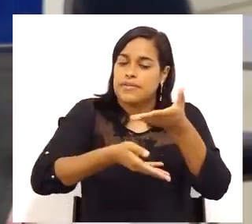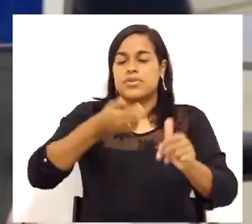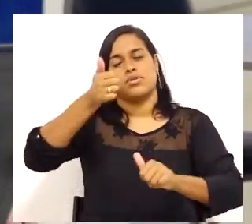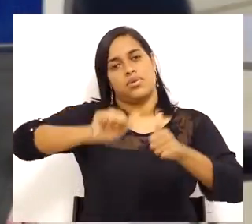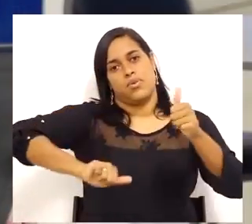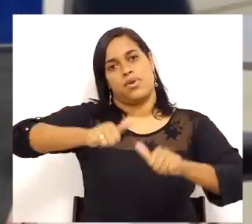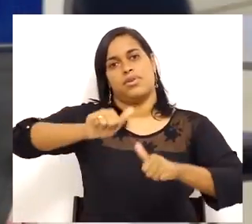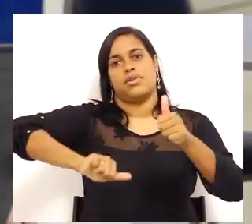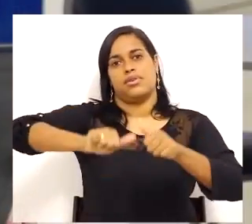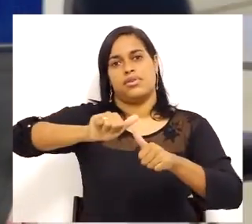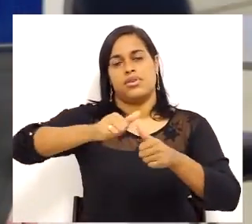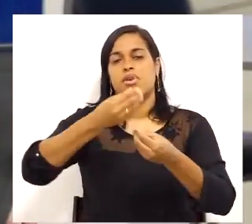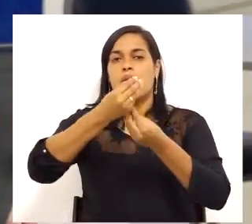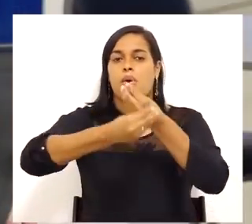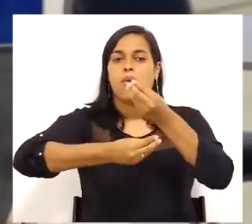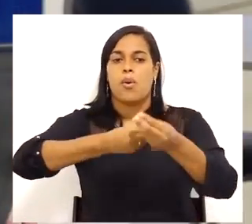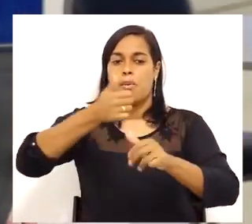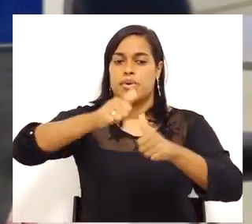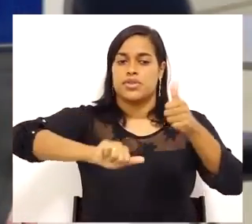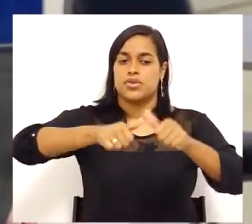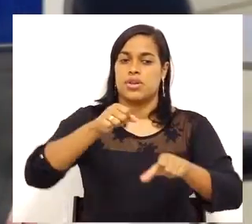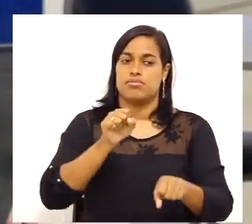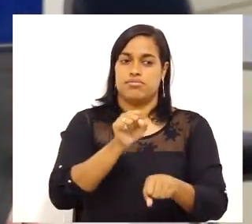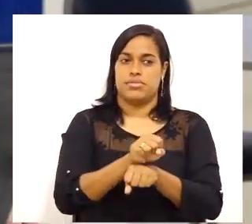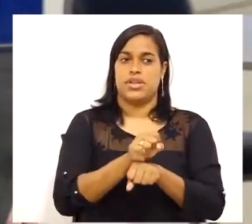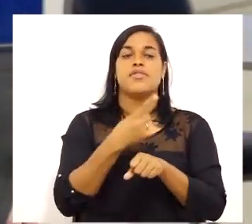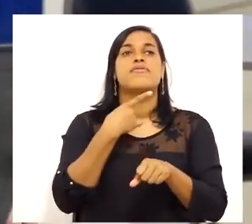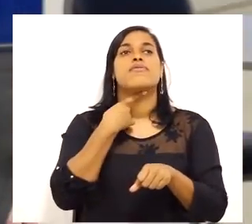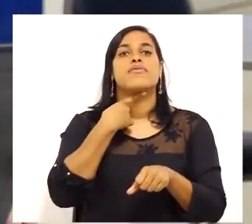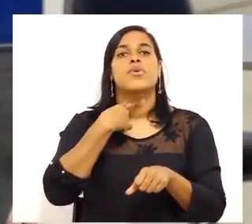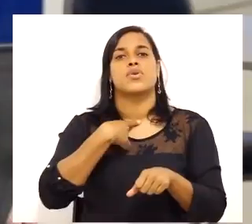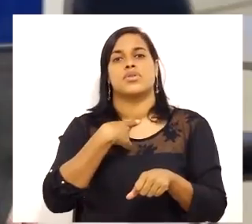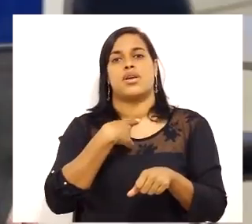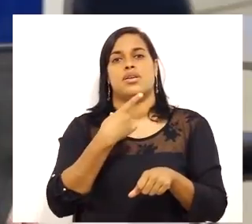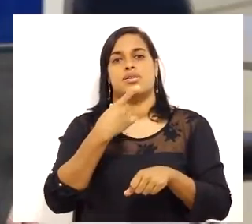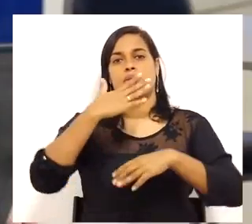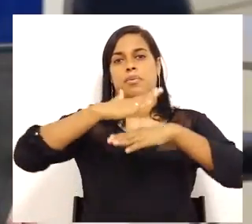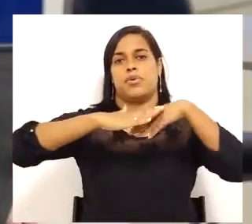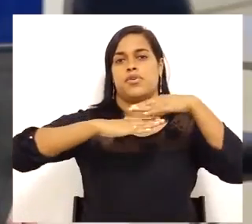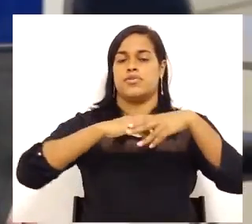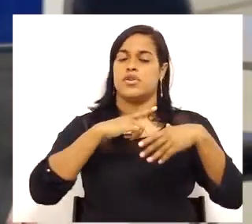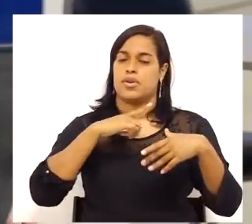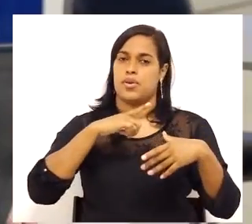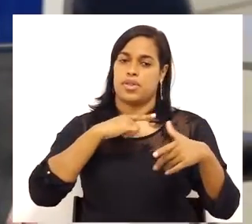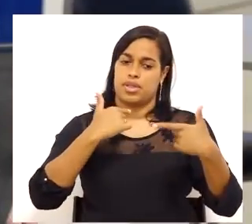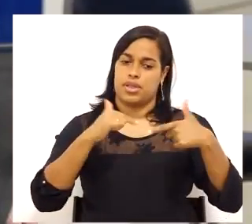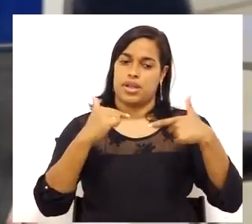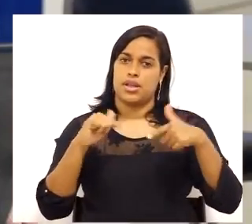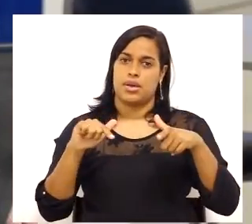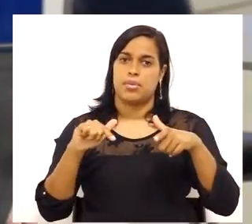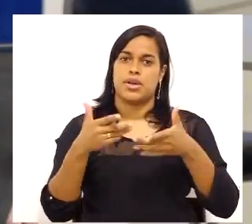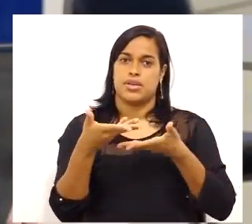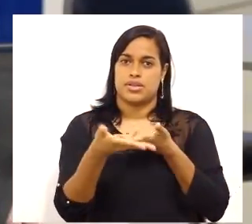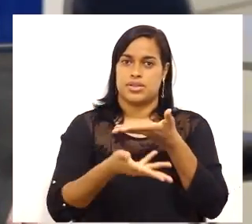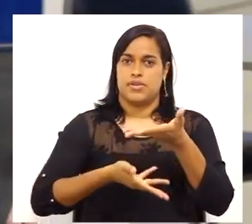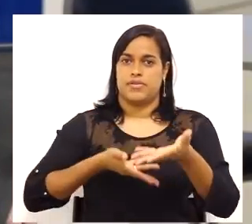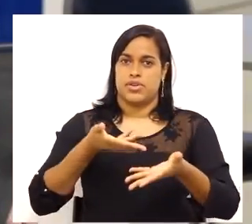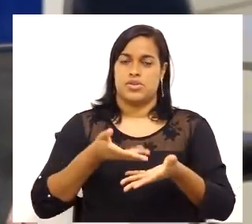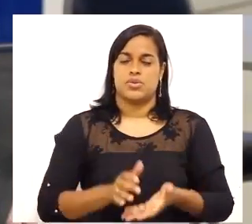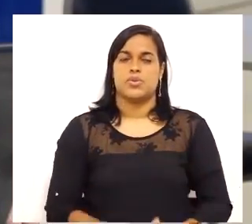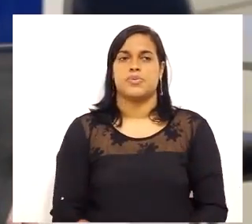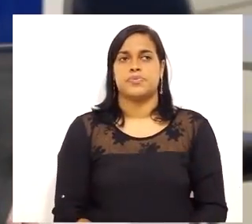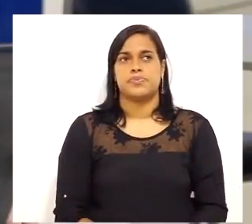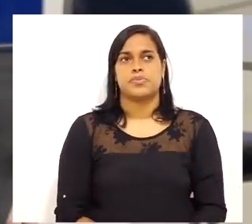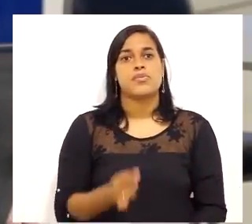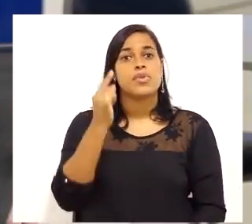E quais seriam essas habilidades esperadas para o funcionário que trabalha como prestador de serviços? Vamos